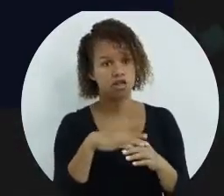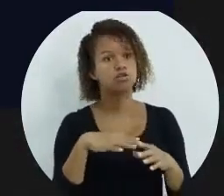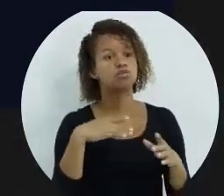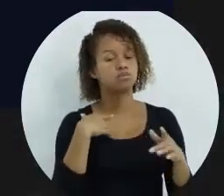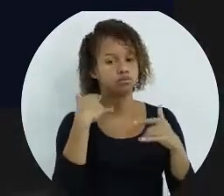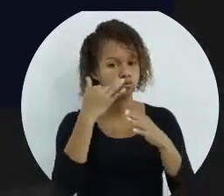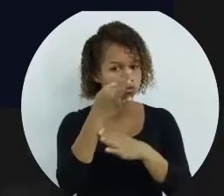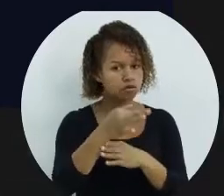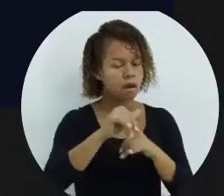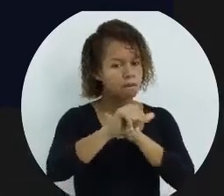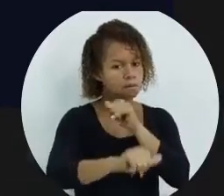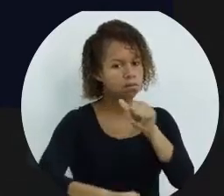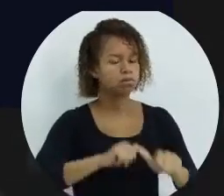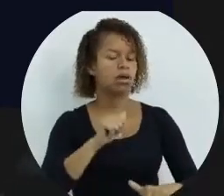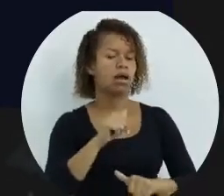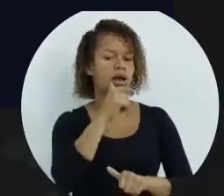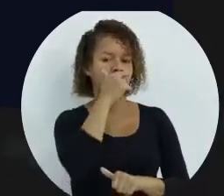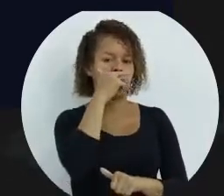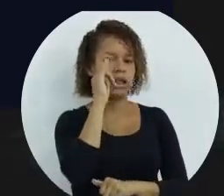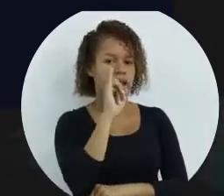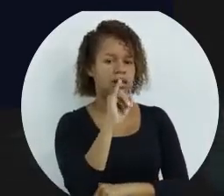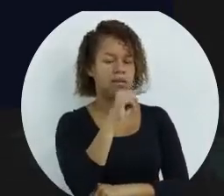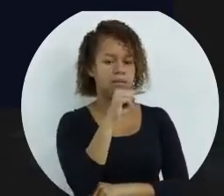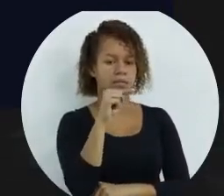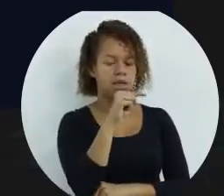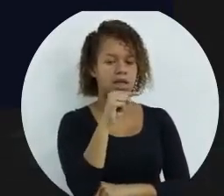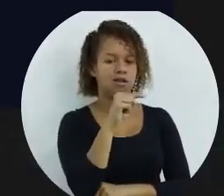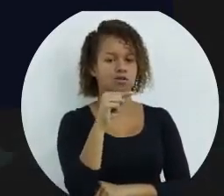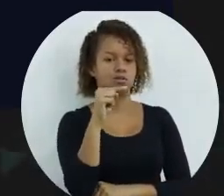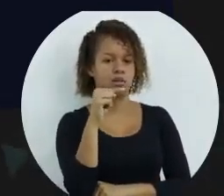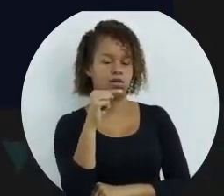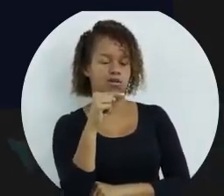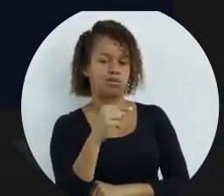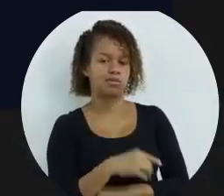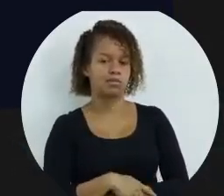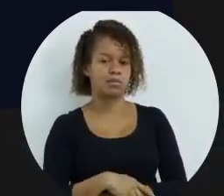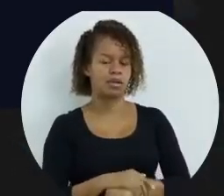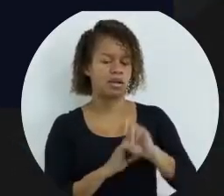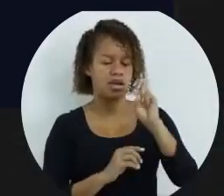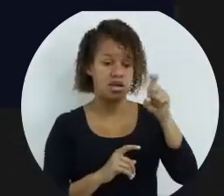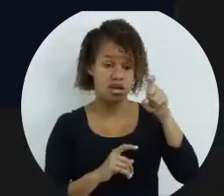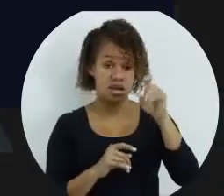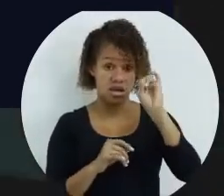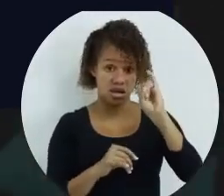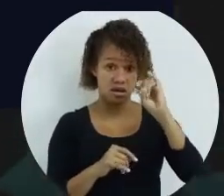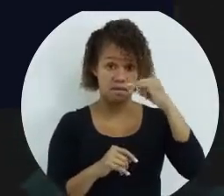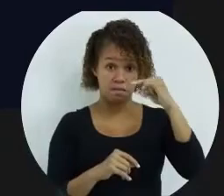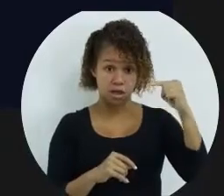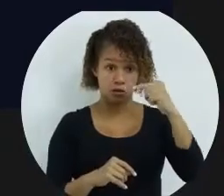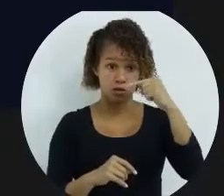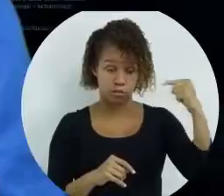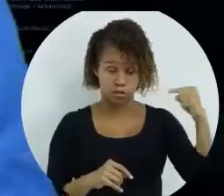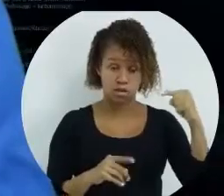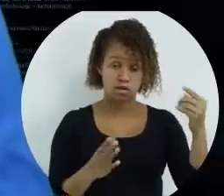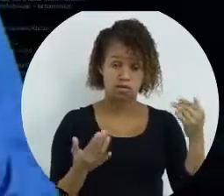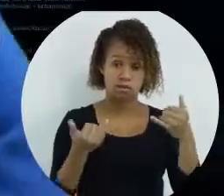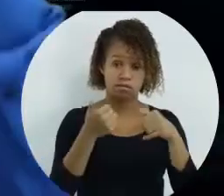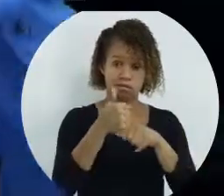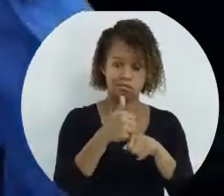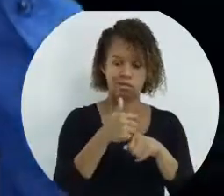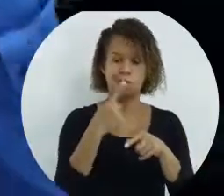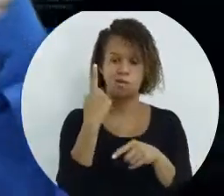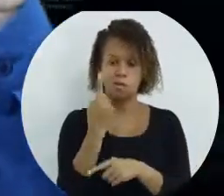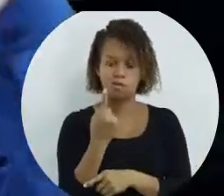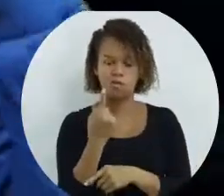sofrer uma variação. Então, temos aí i menos menos. Esse menos menos é uma operação que ele vai subtrair 1.